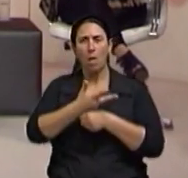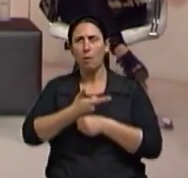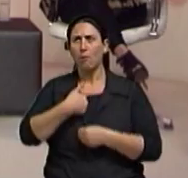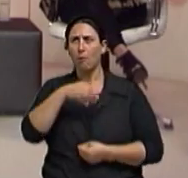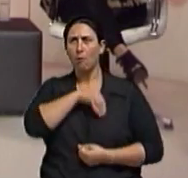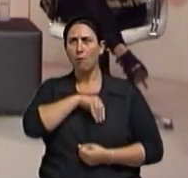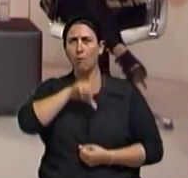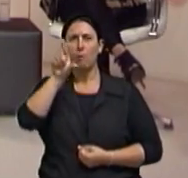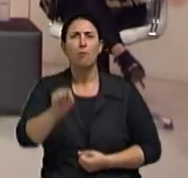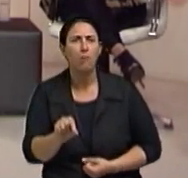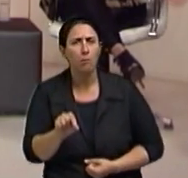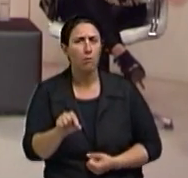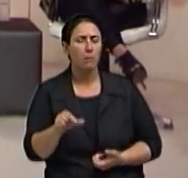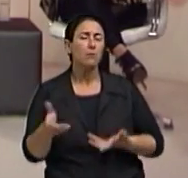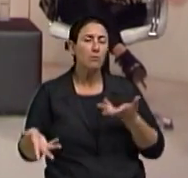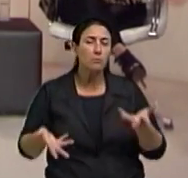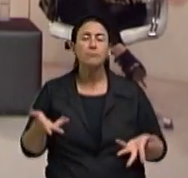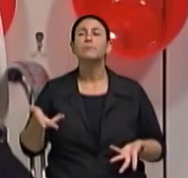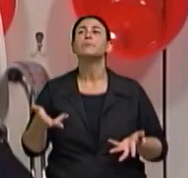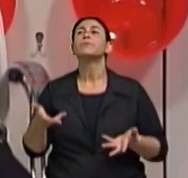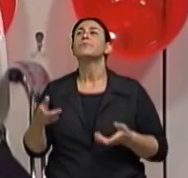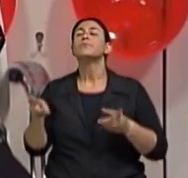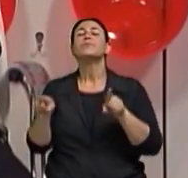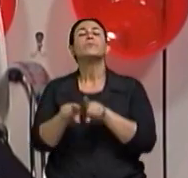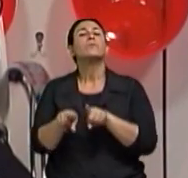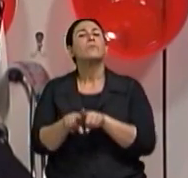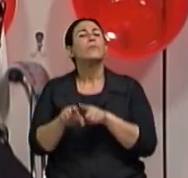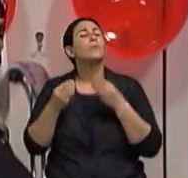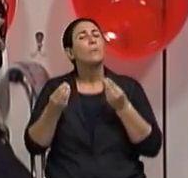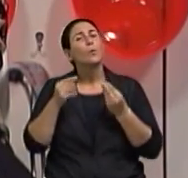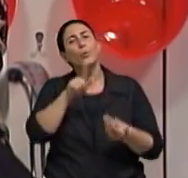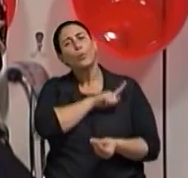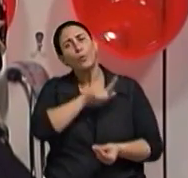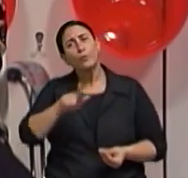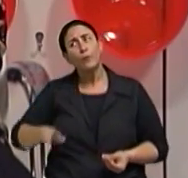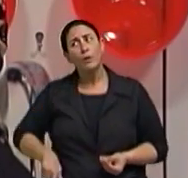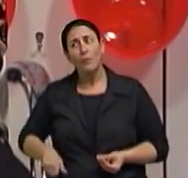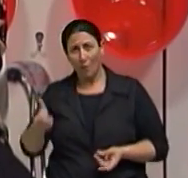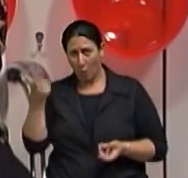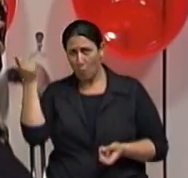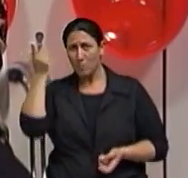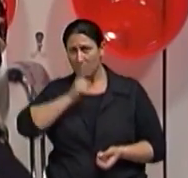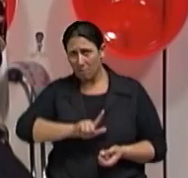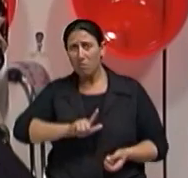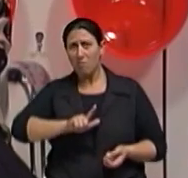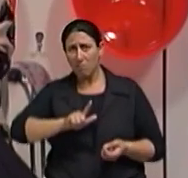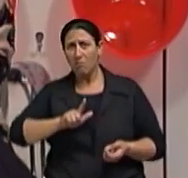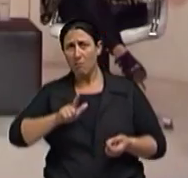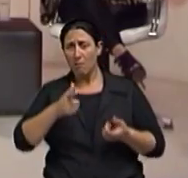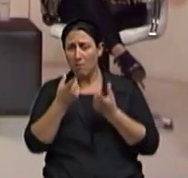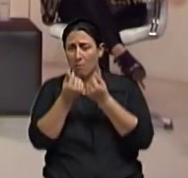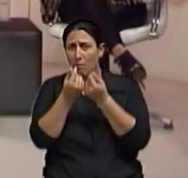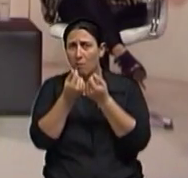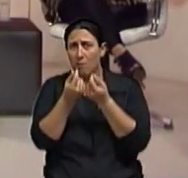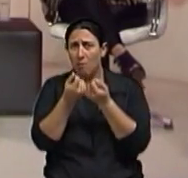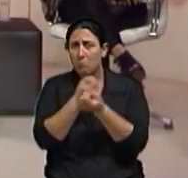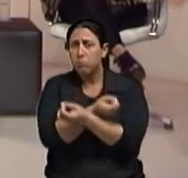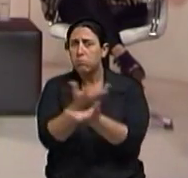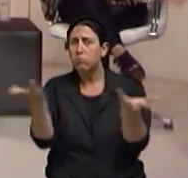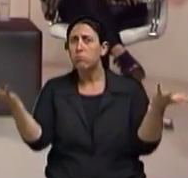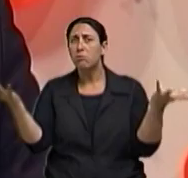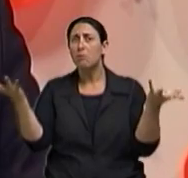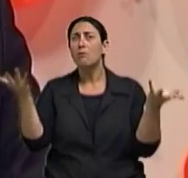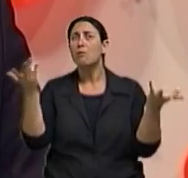ficou velho, e também como é que um governo vai resistir uma aposentadoria para milhões? Bom,